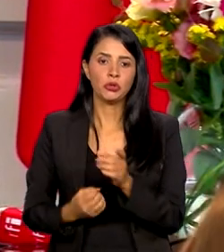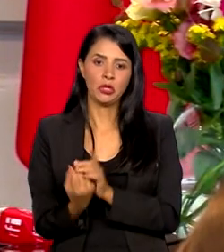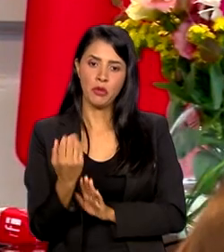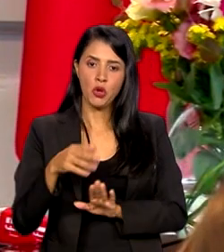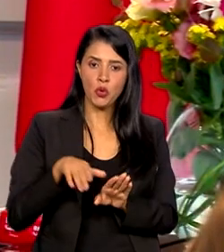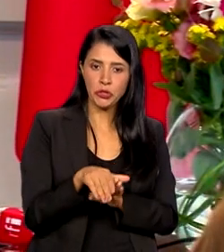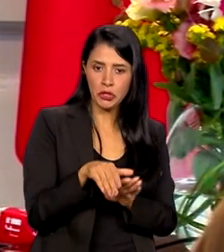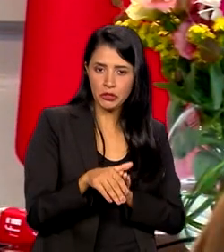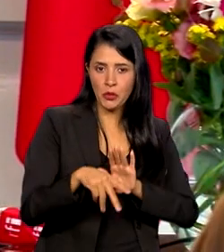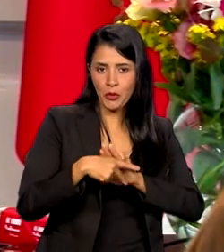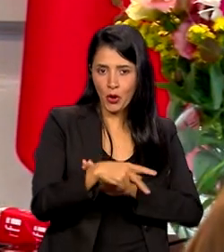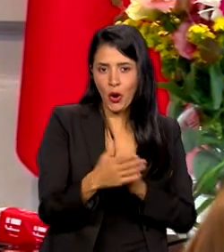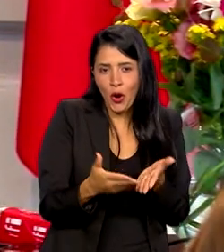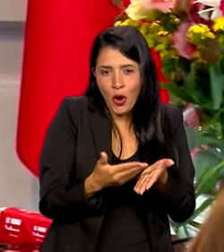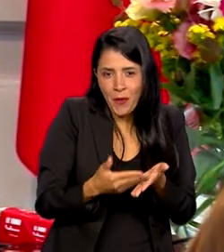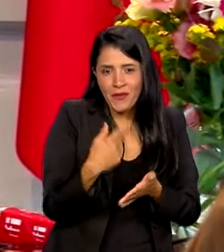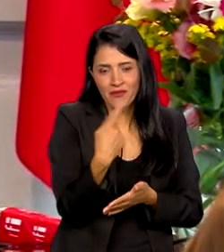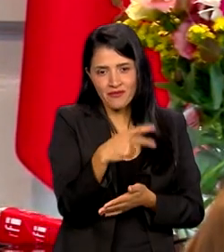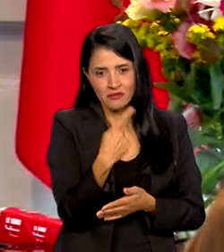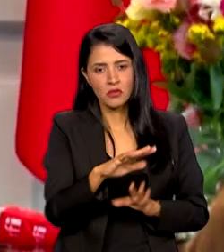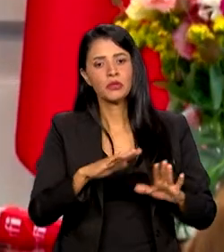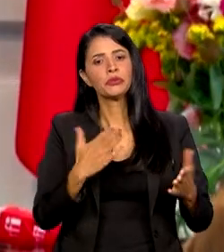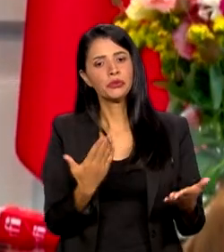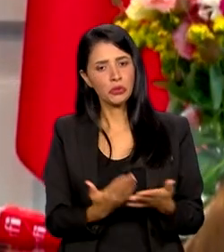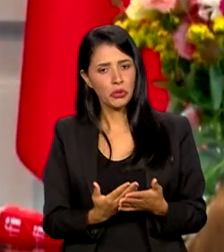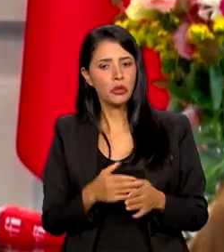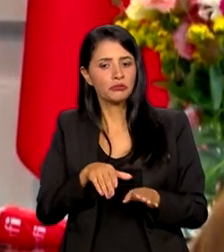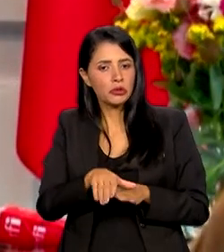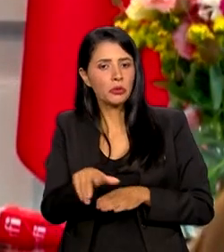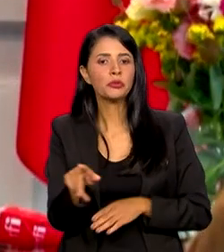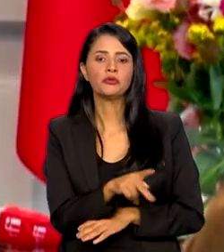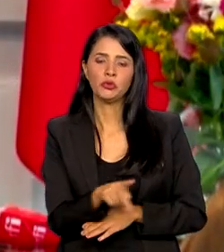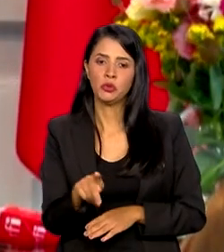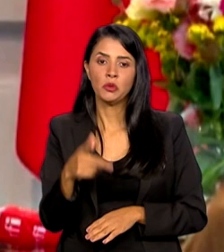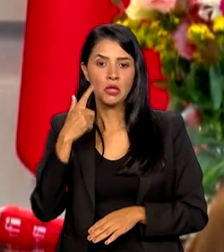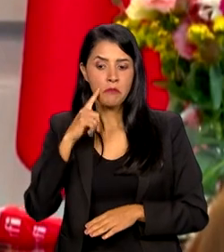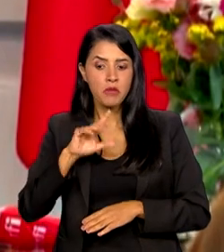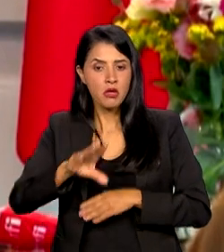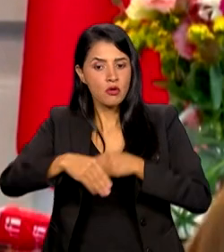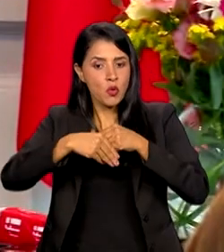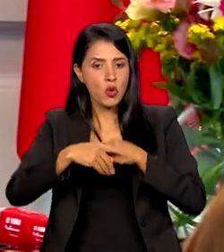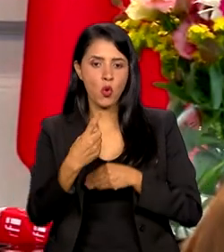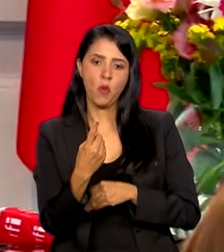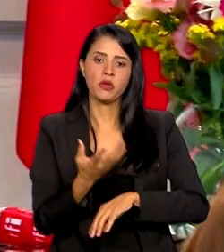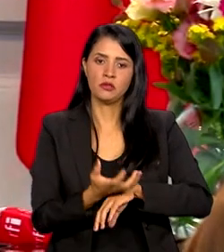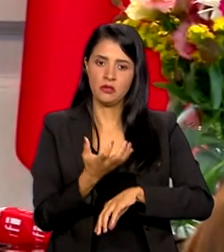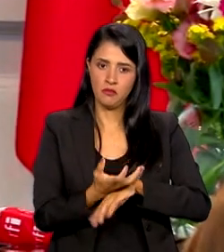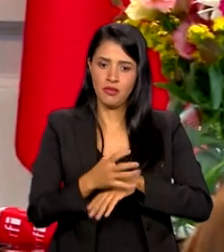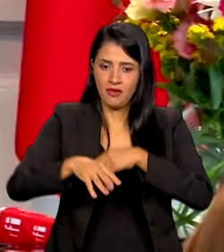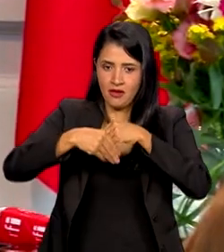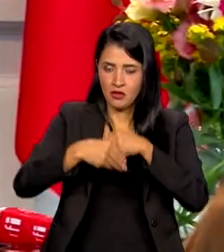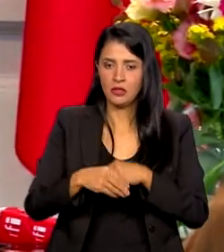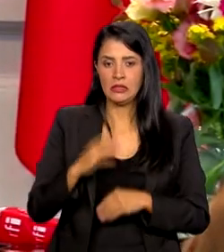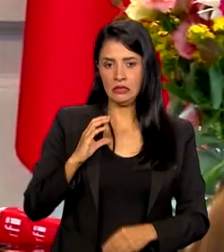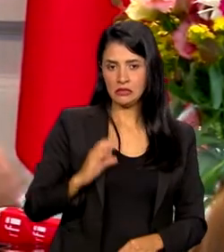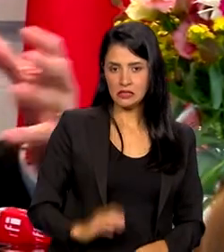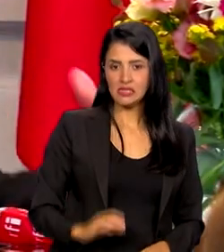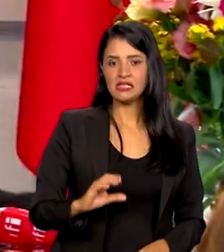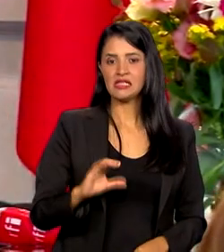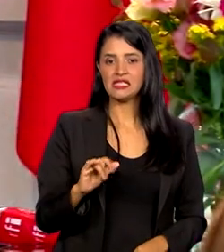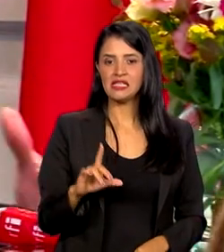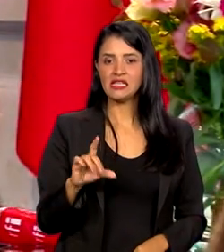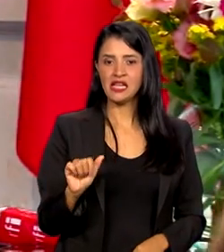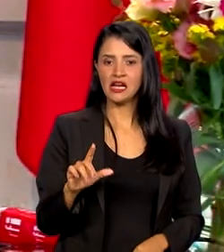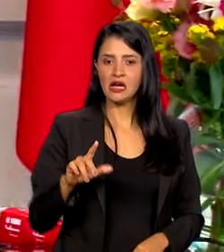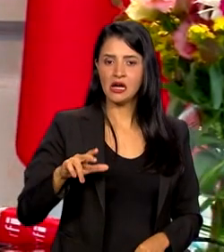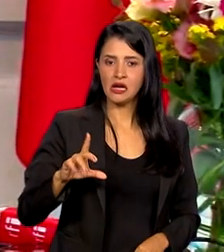formação de professores. Nós estamos discutindo, inclusive, incluir uma disciplina optativa de cidadania digital, não só para